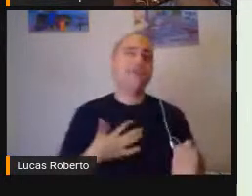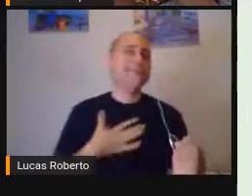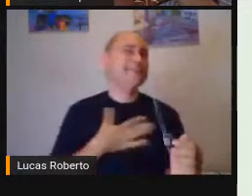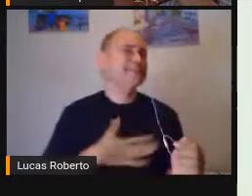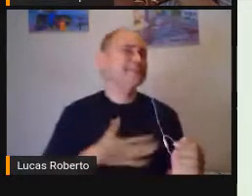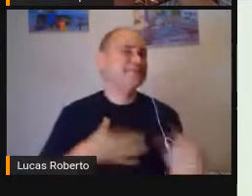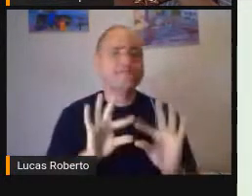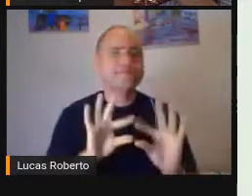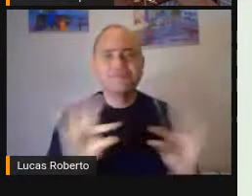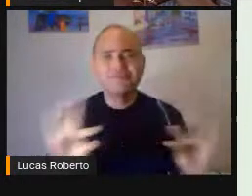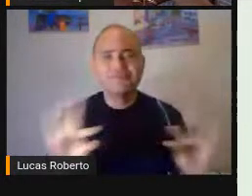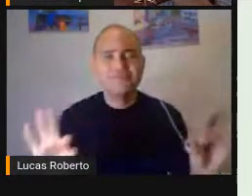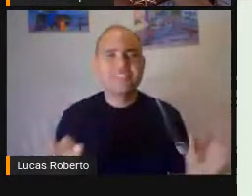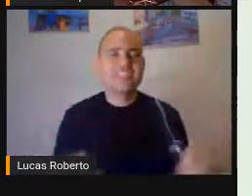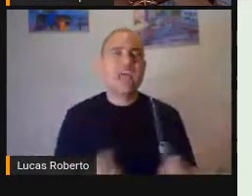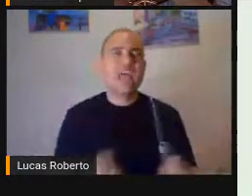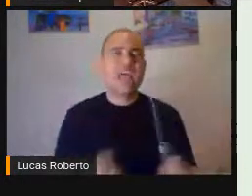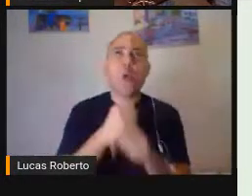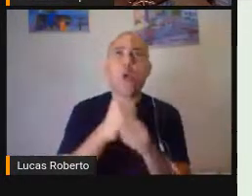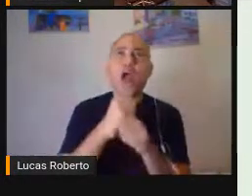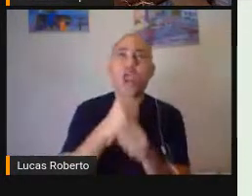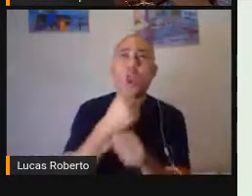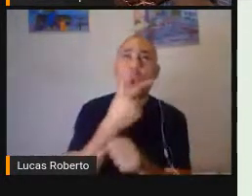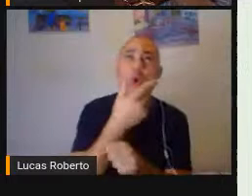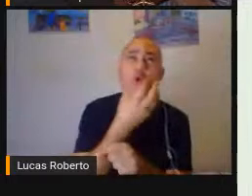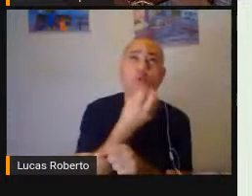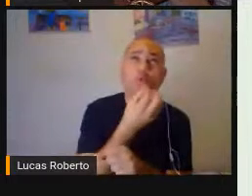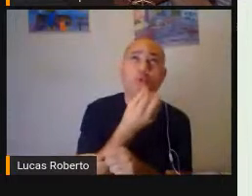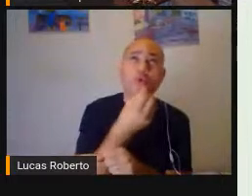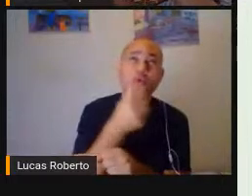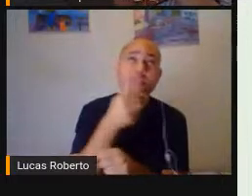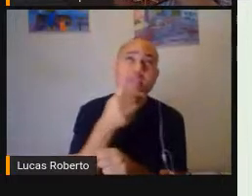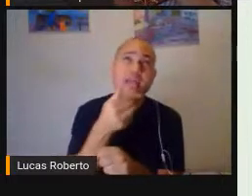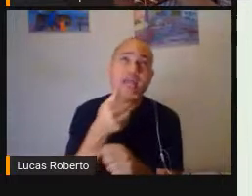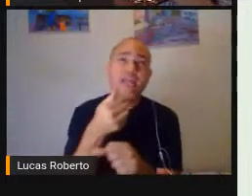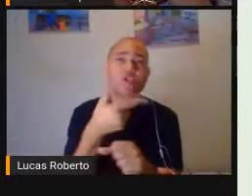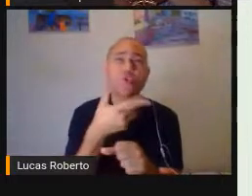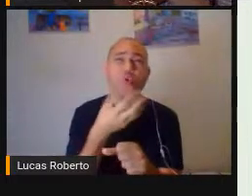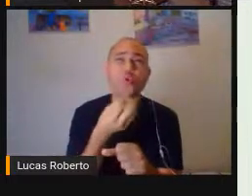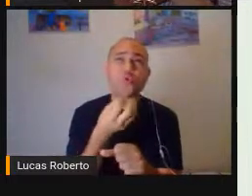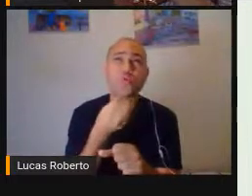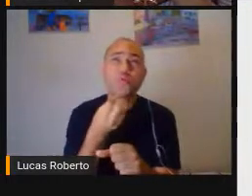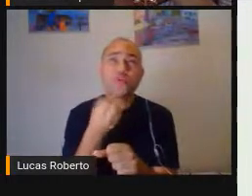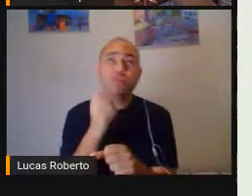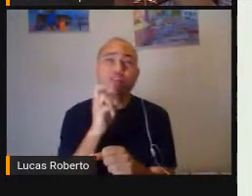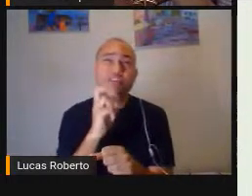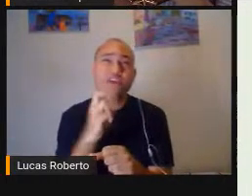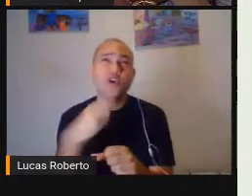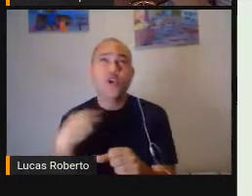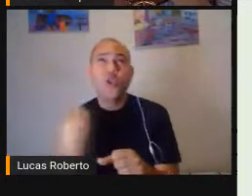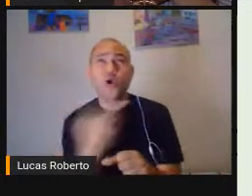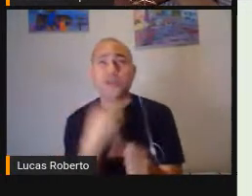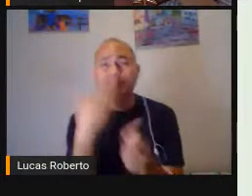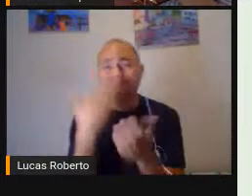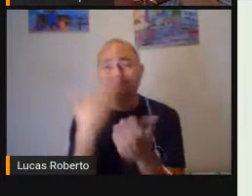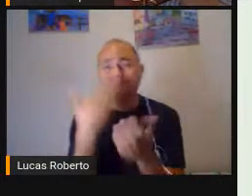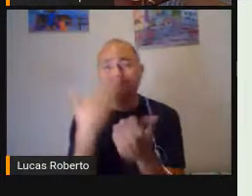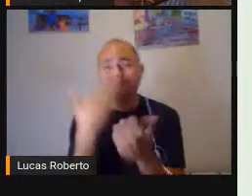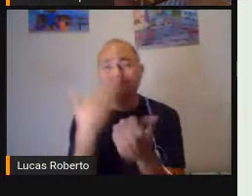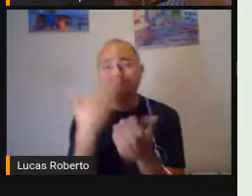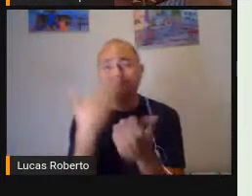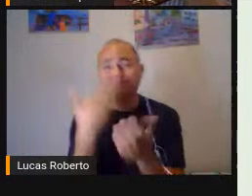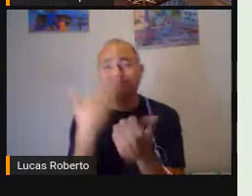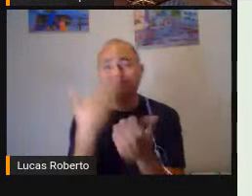Desde o ano de 2007 2005 Mais ou menos Que a gente estuda Um pouquinho E discute um pouquinho Sobre